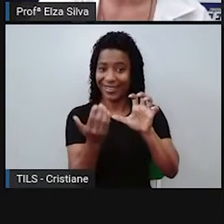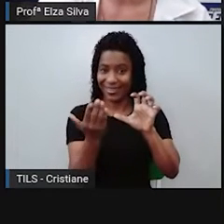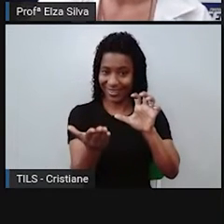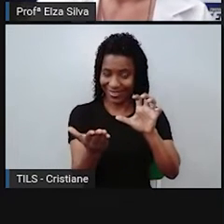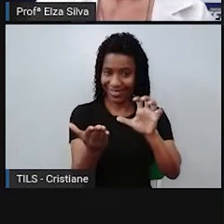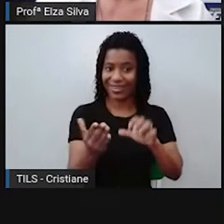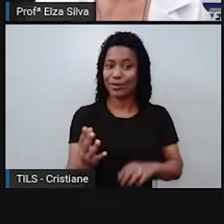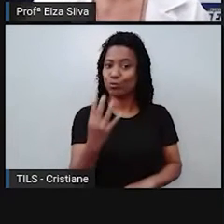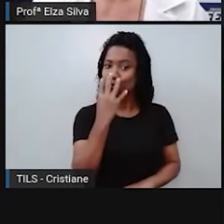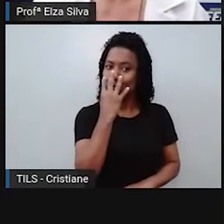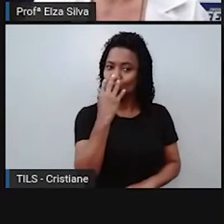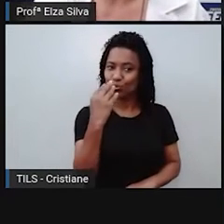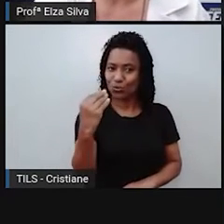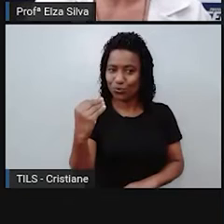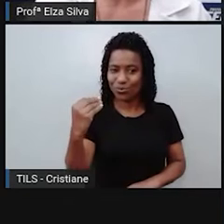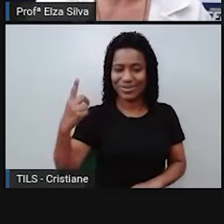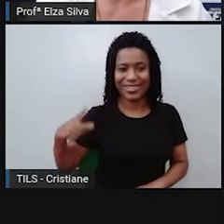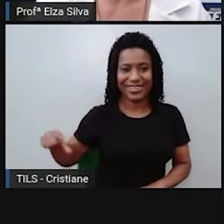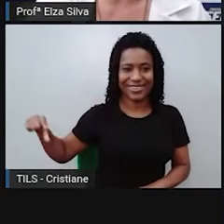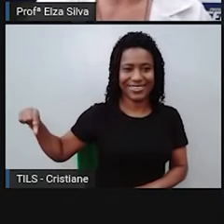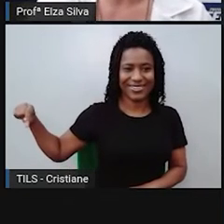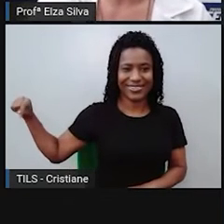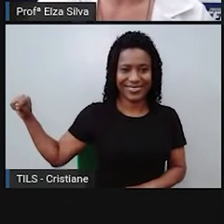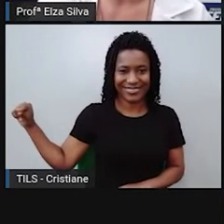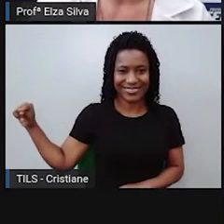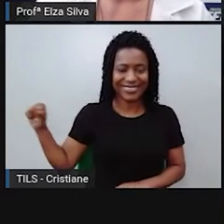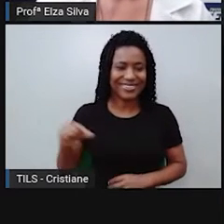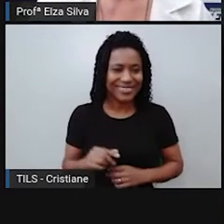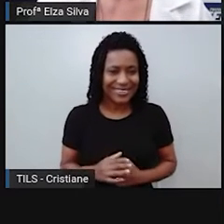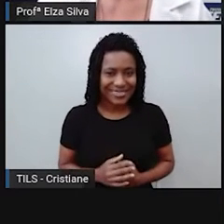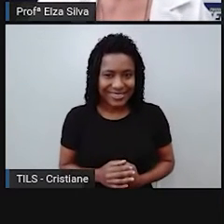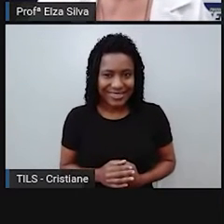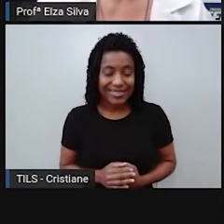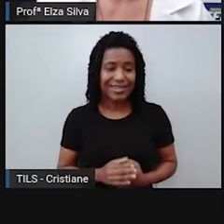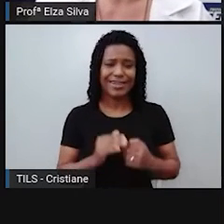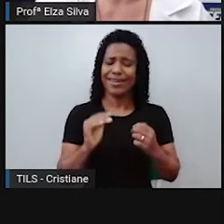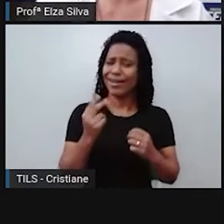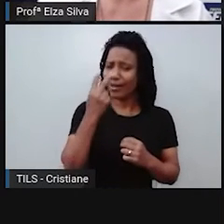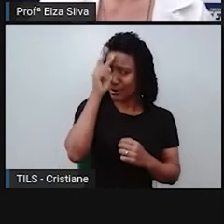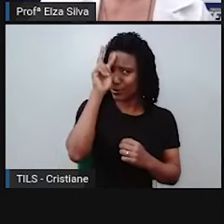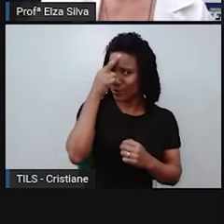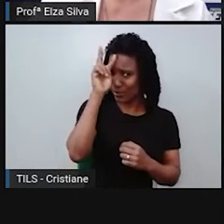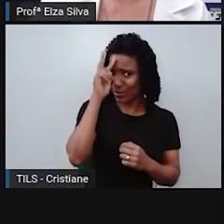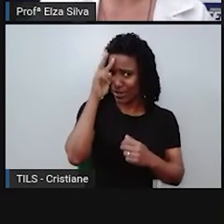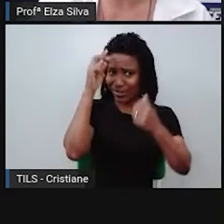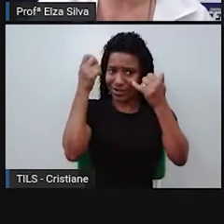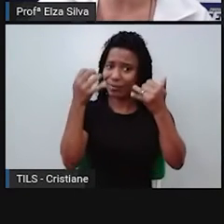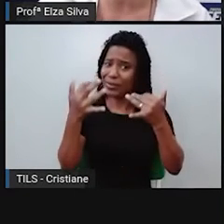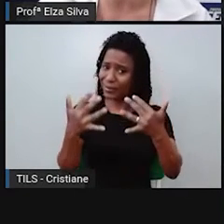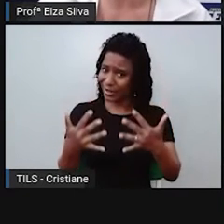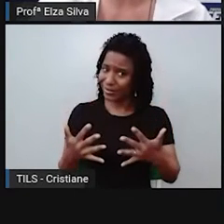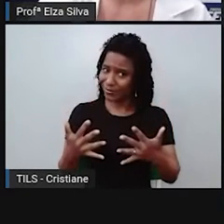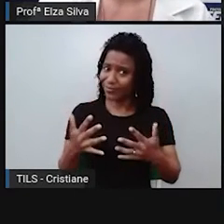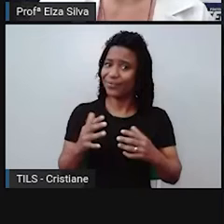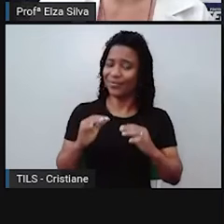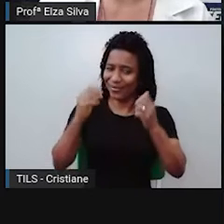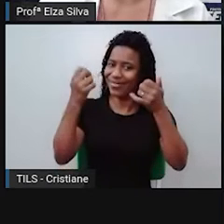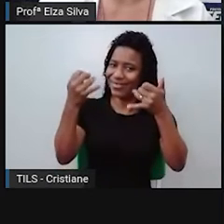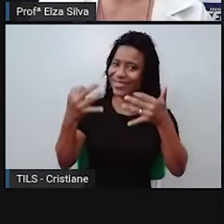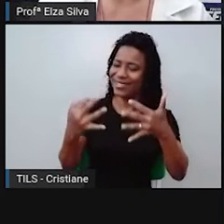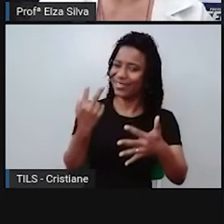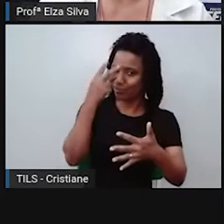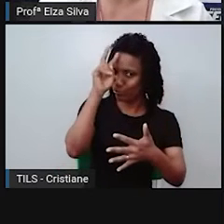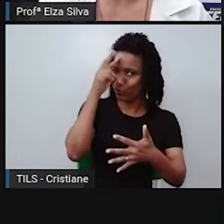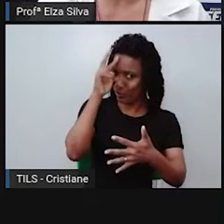E o que é essa história nos diz? Ela nos diz que em um dia quente de verão, uma